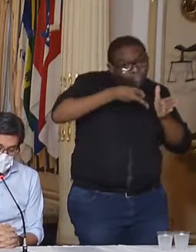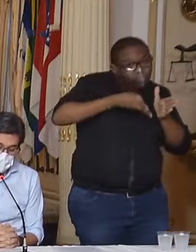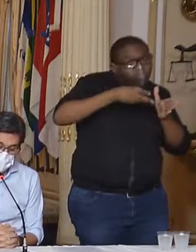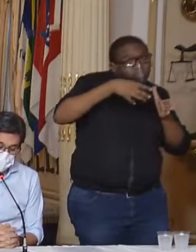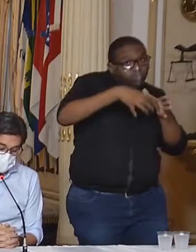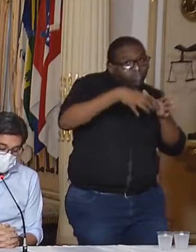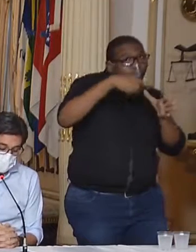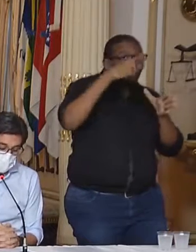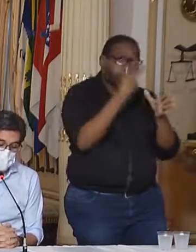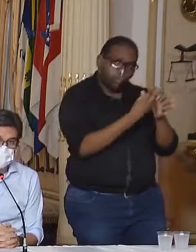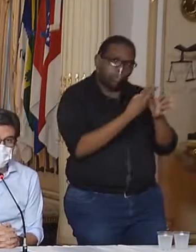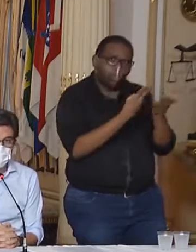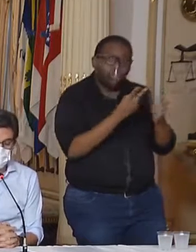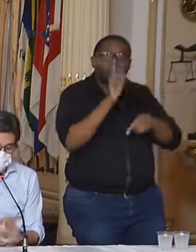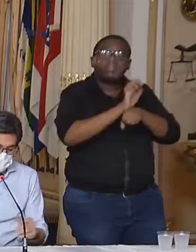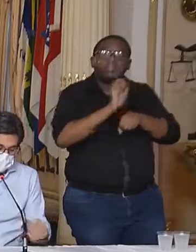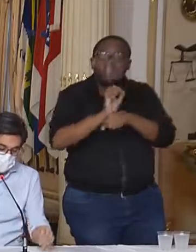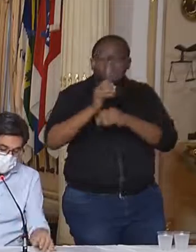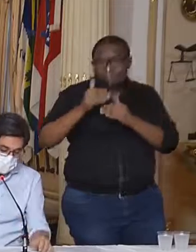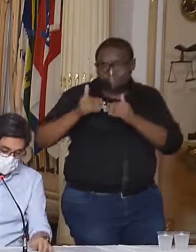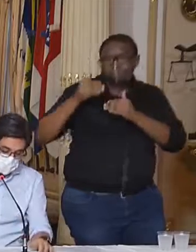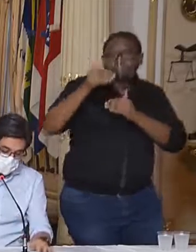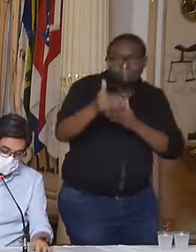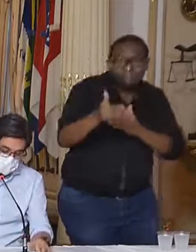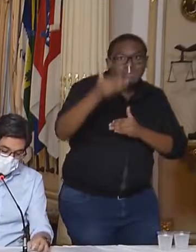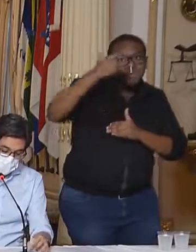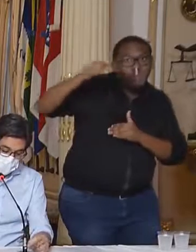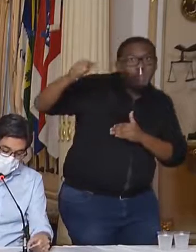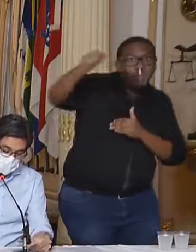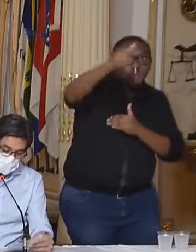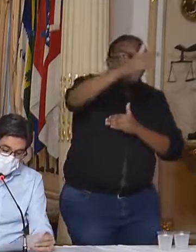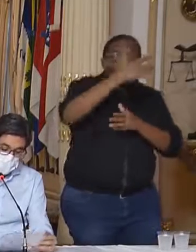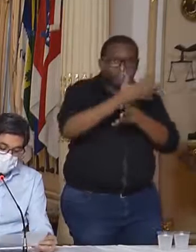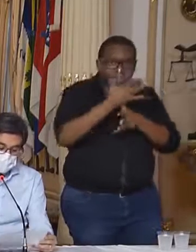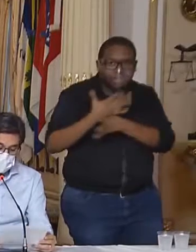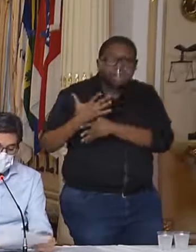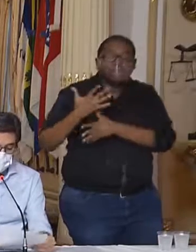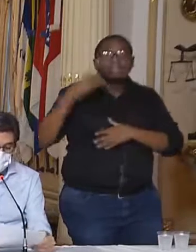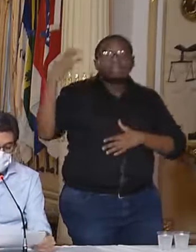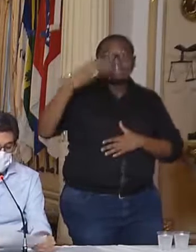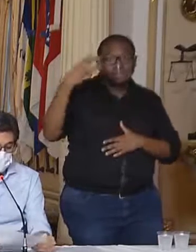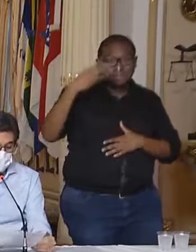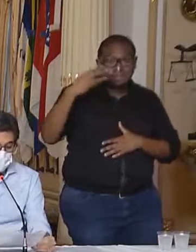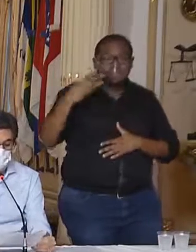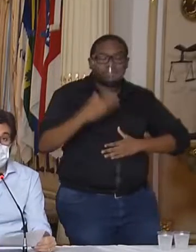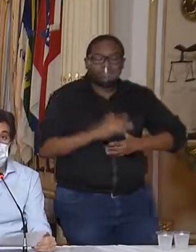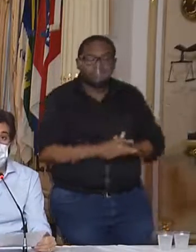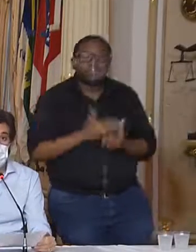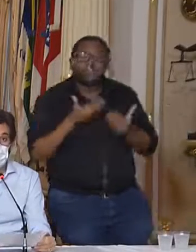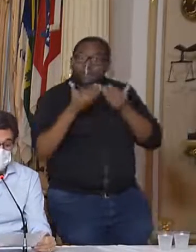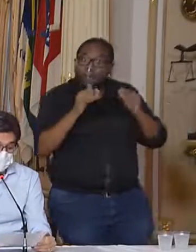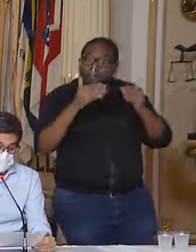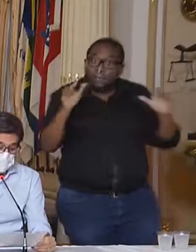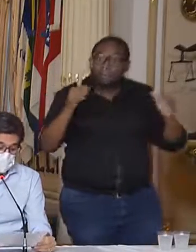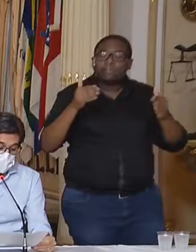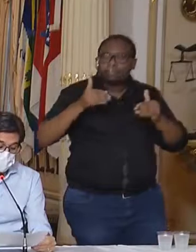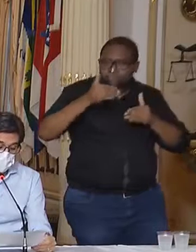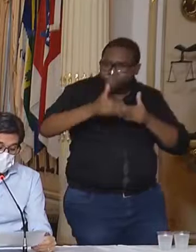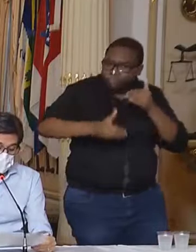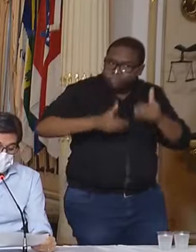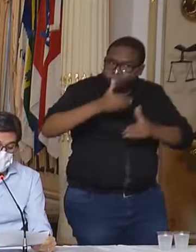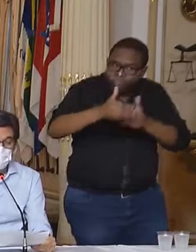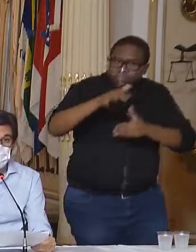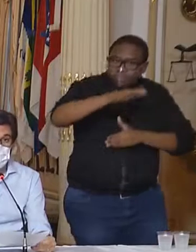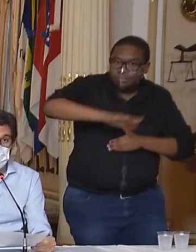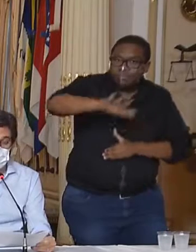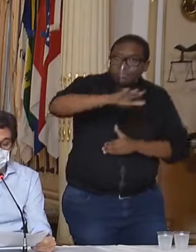enquanto o restante do Estado avançou desde a última segunda-feira, dia 15, para a etapa 3, com abertura gradual de parte